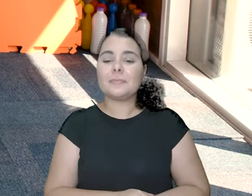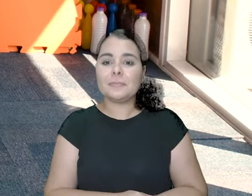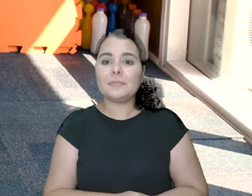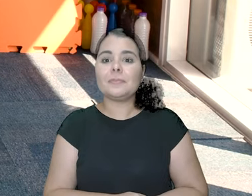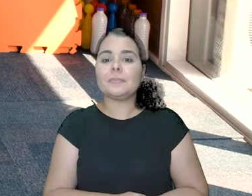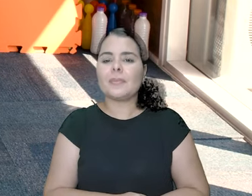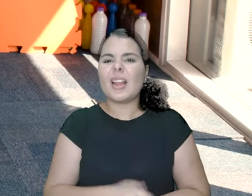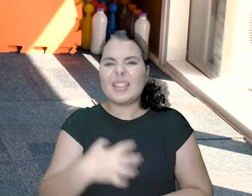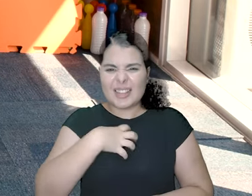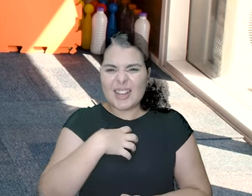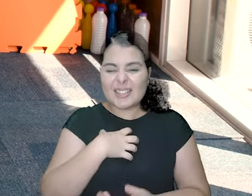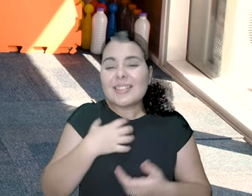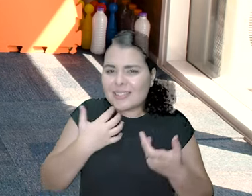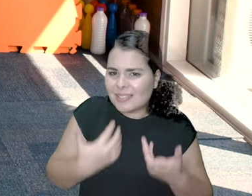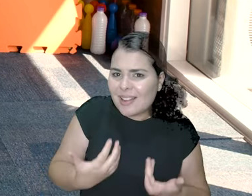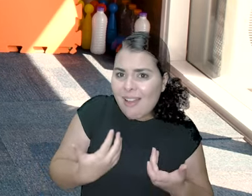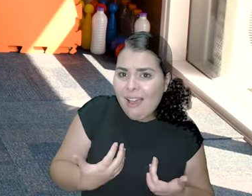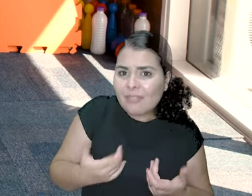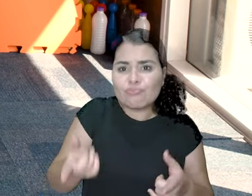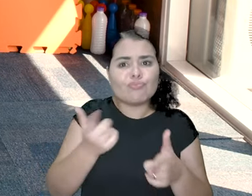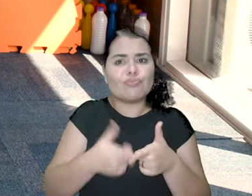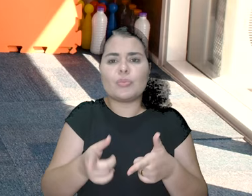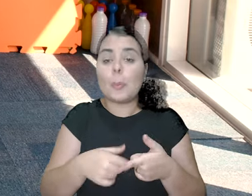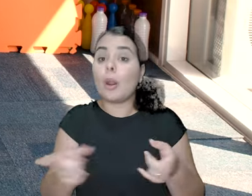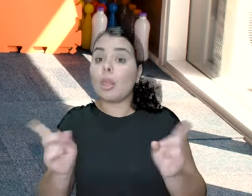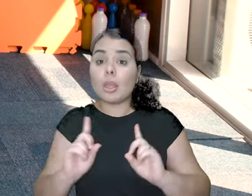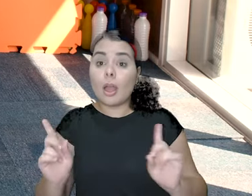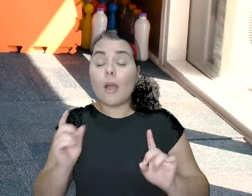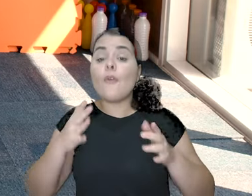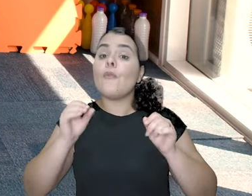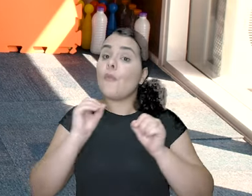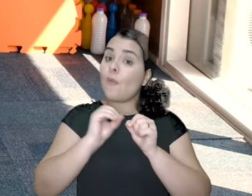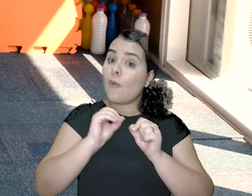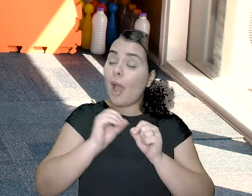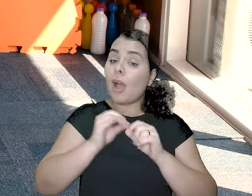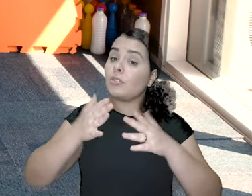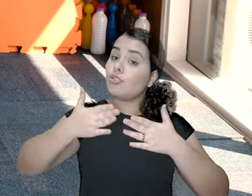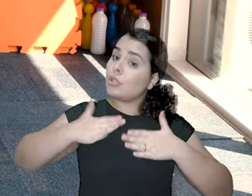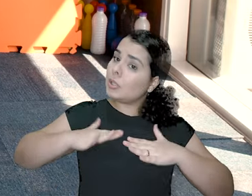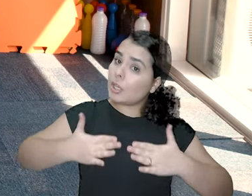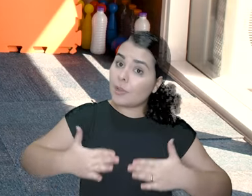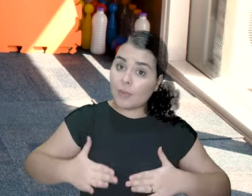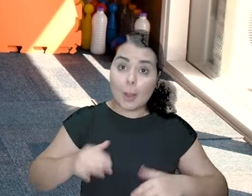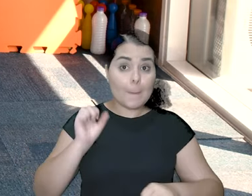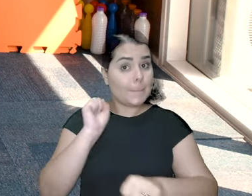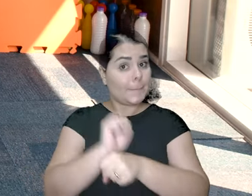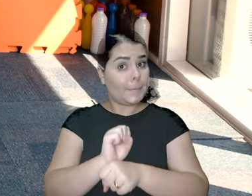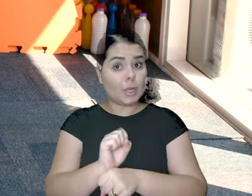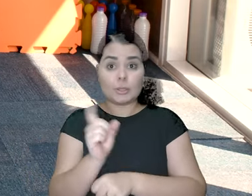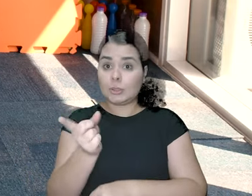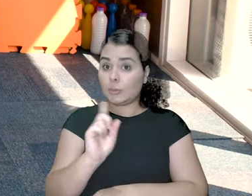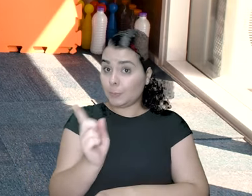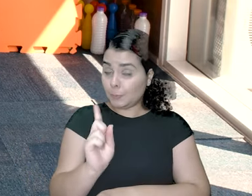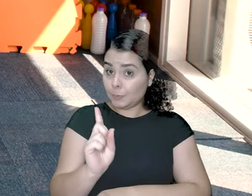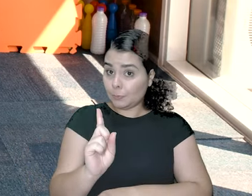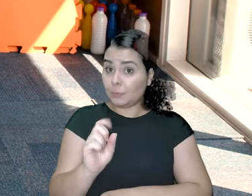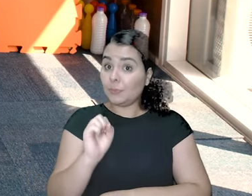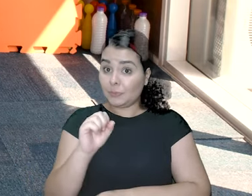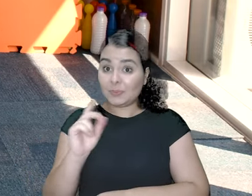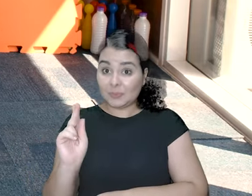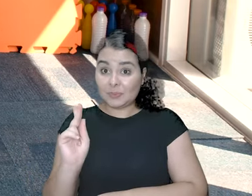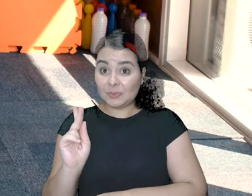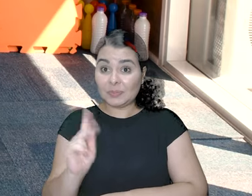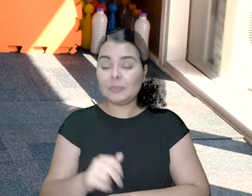pessoal! Se começou a ficar cansado, só diminua o ritmo. Não para.